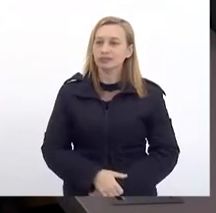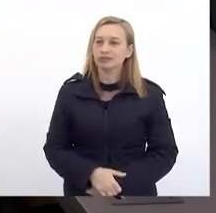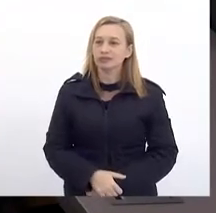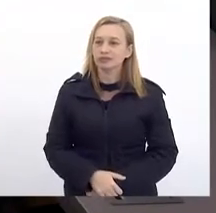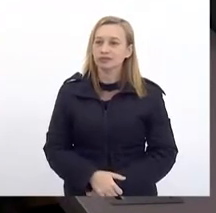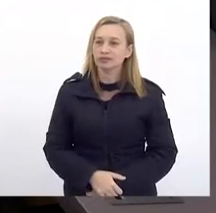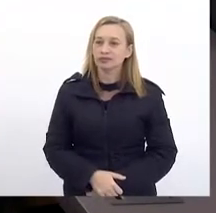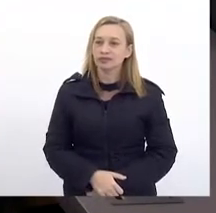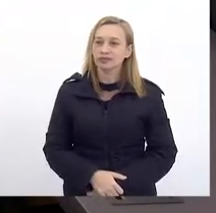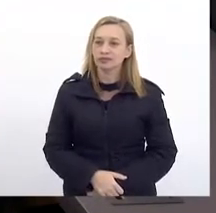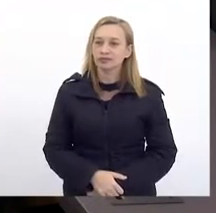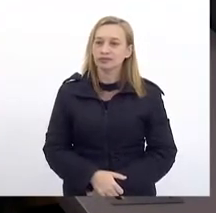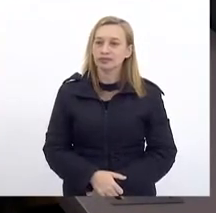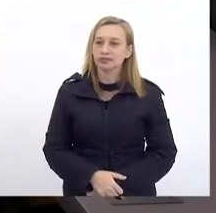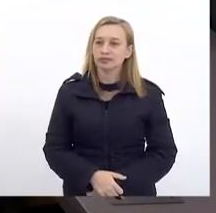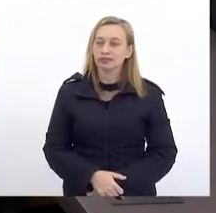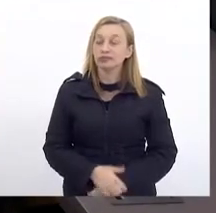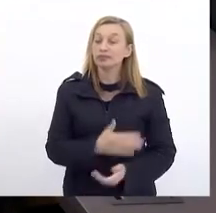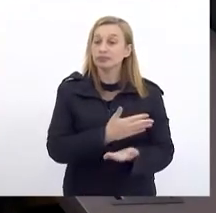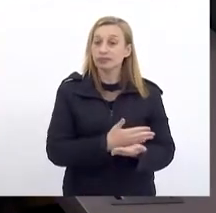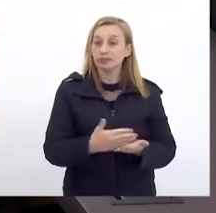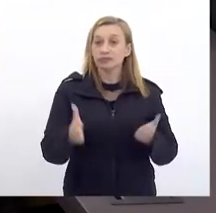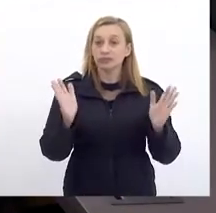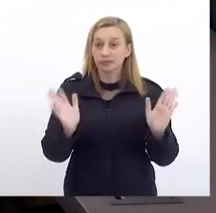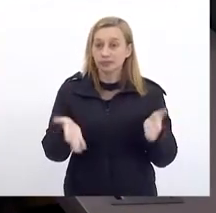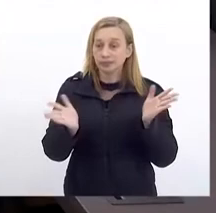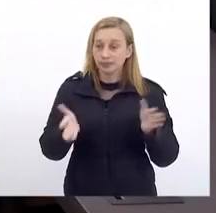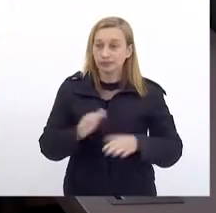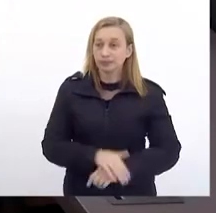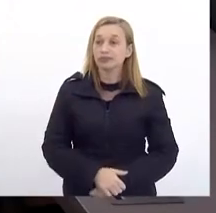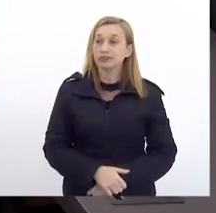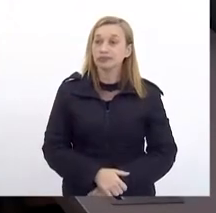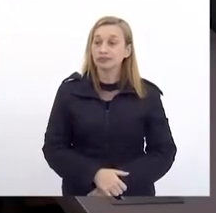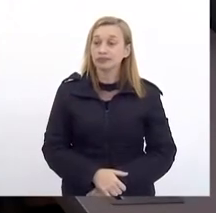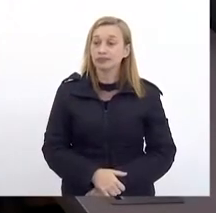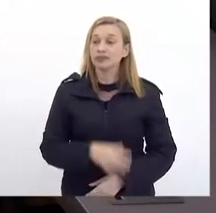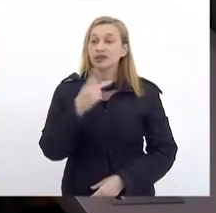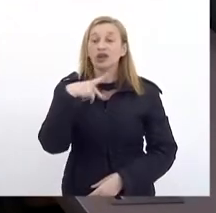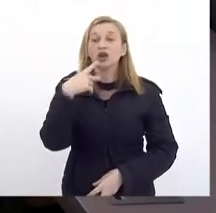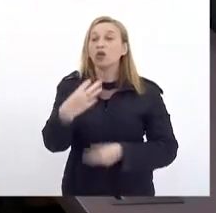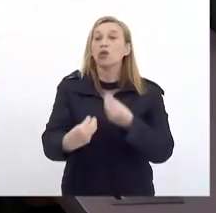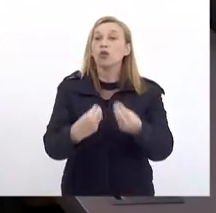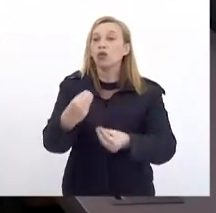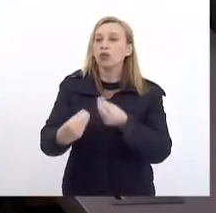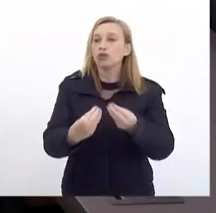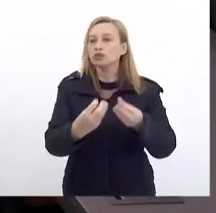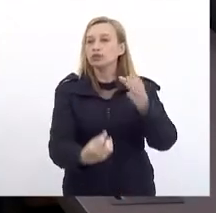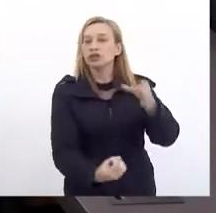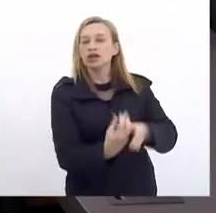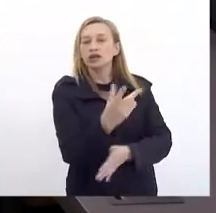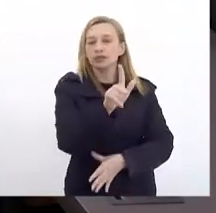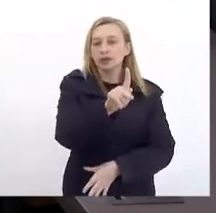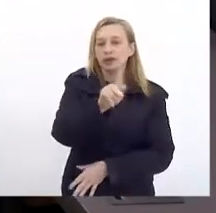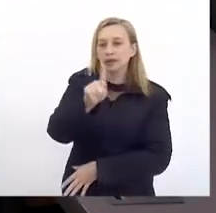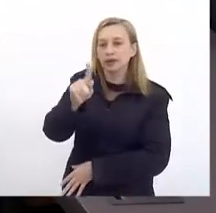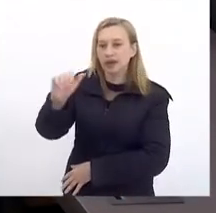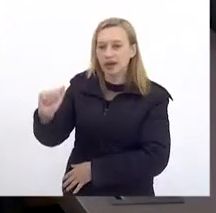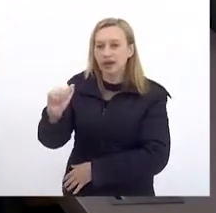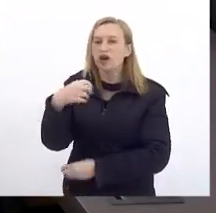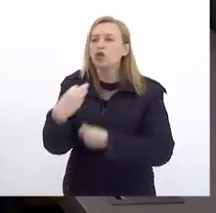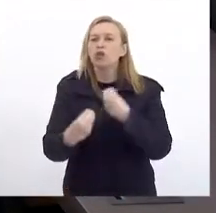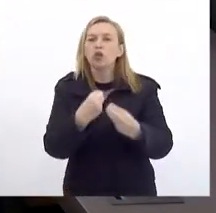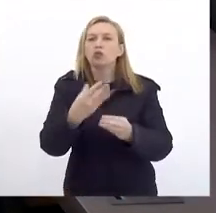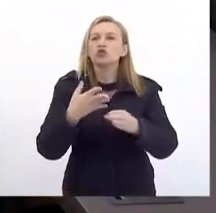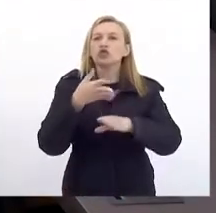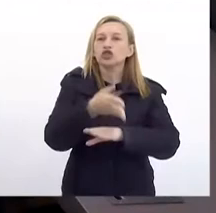Então Nós vamos iniciar agora Falando Como nós fizemos a construção do PPA Como nós